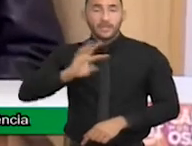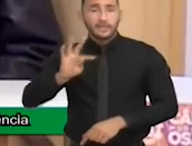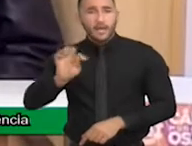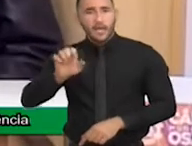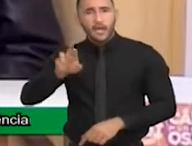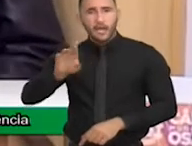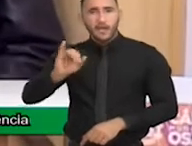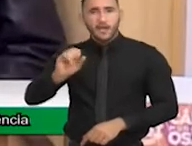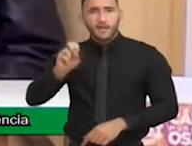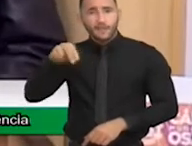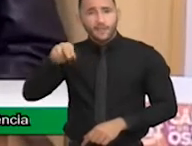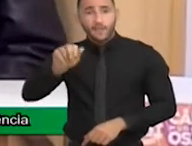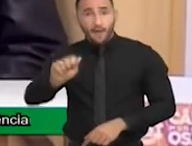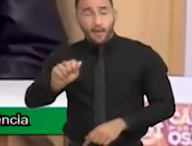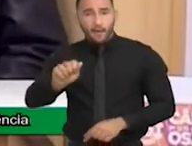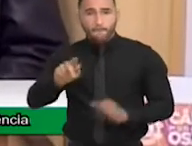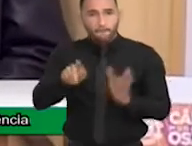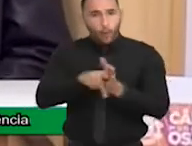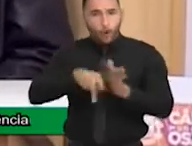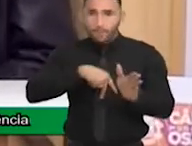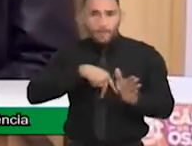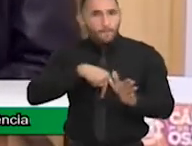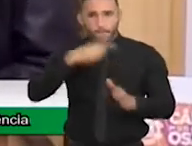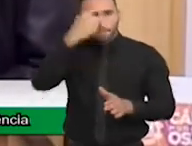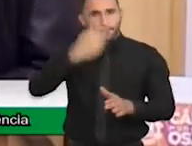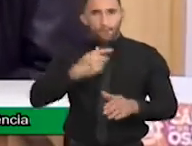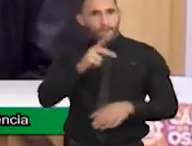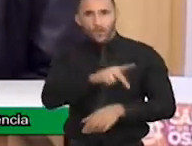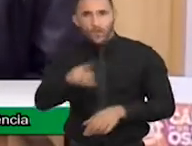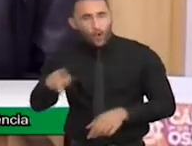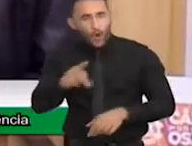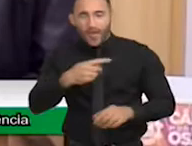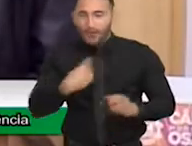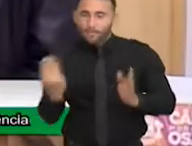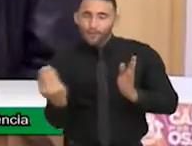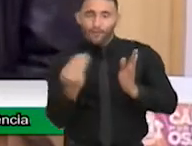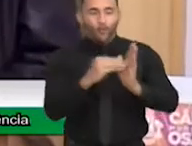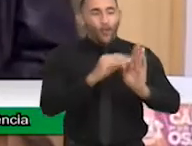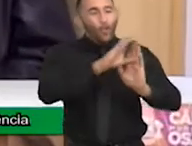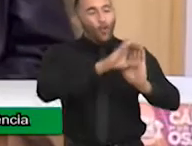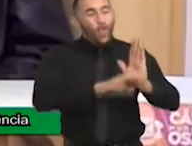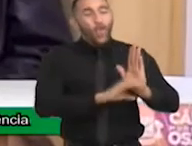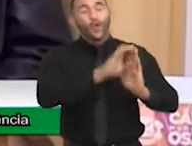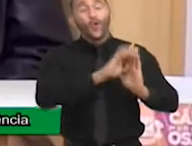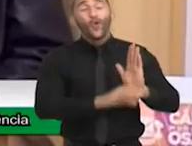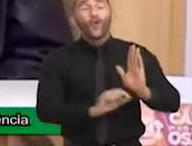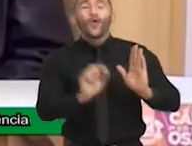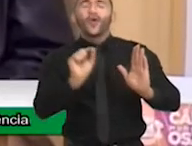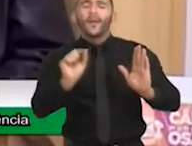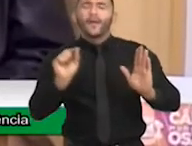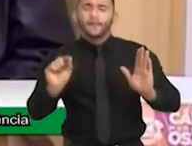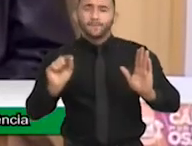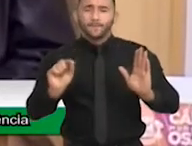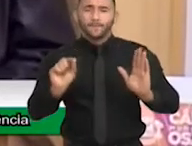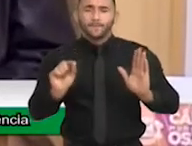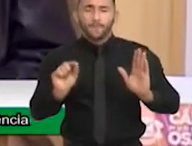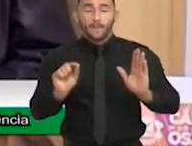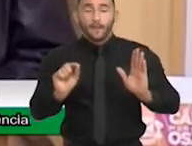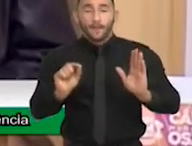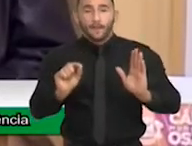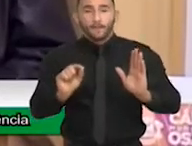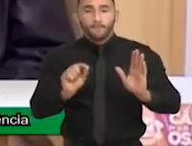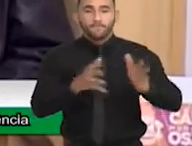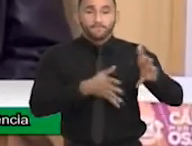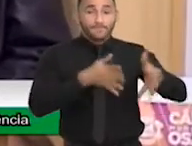ela passou, ela mesma colocou no currículo, sem determinação da literatura de educação, incluir, ela passou a ensinar